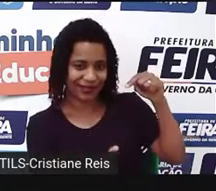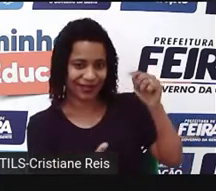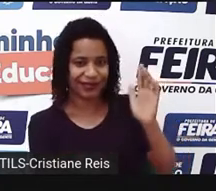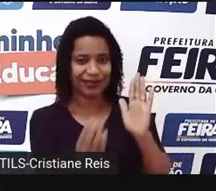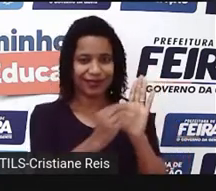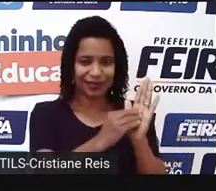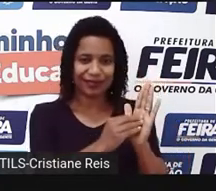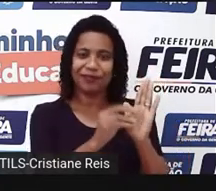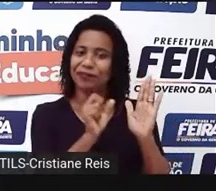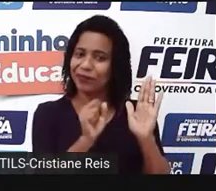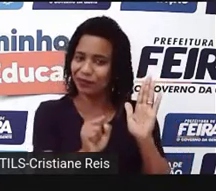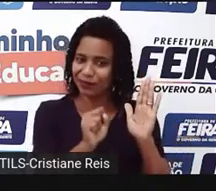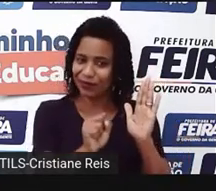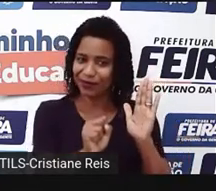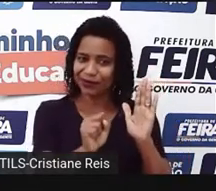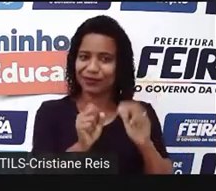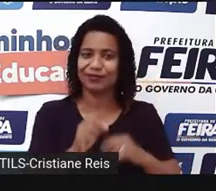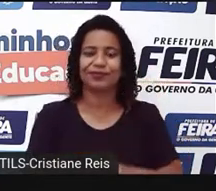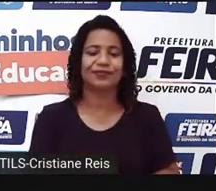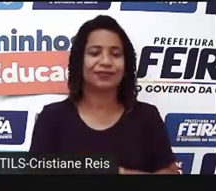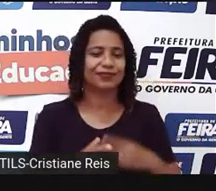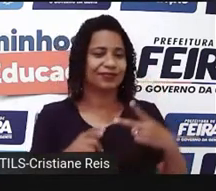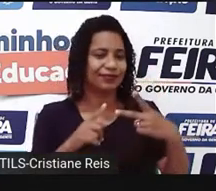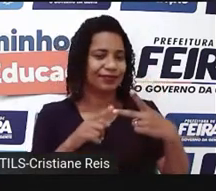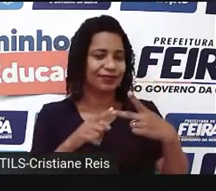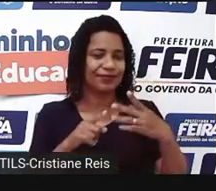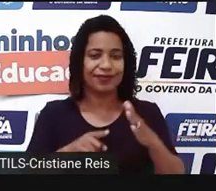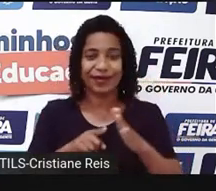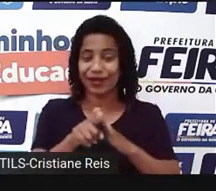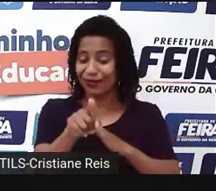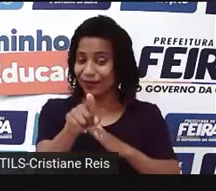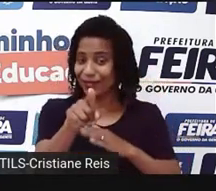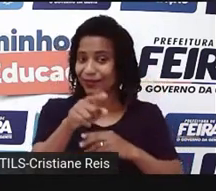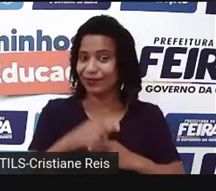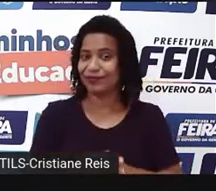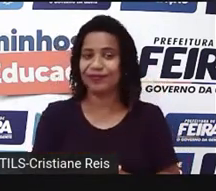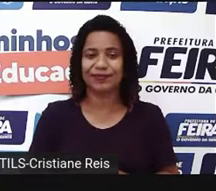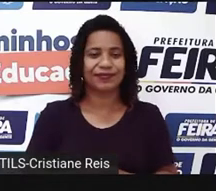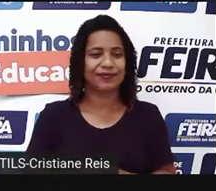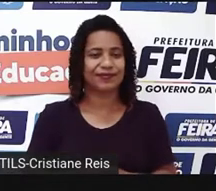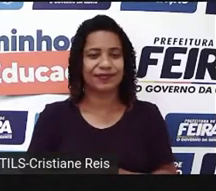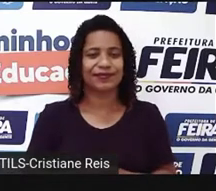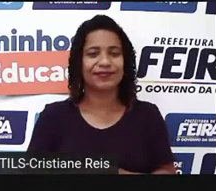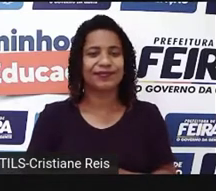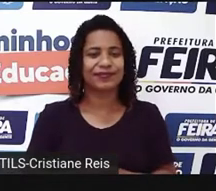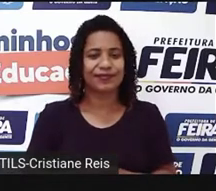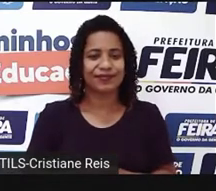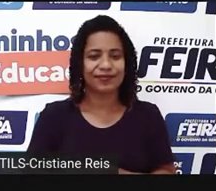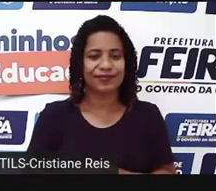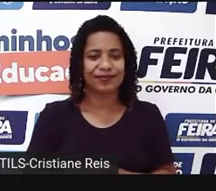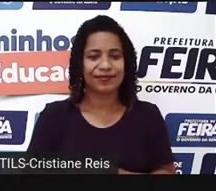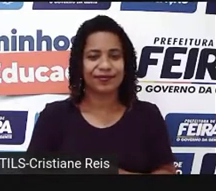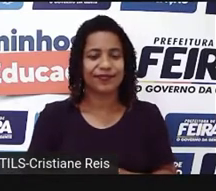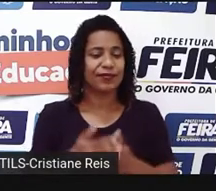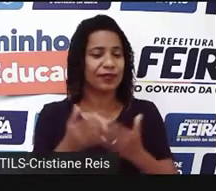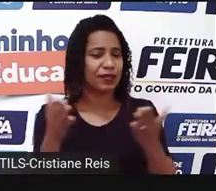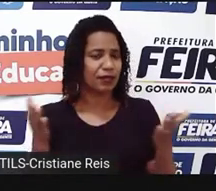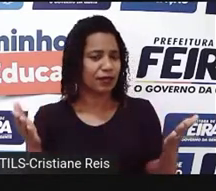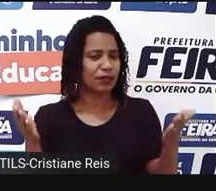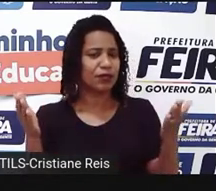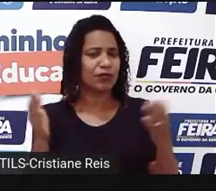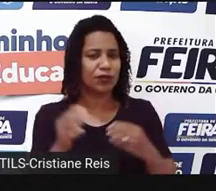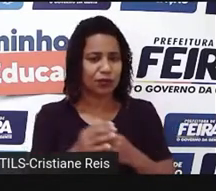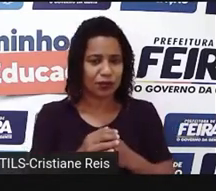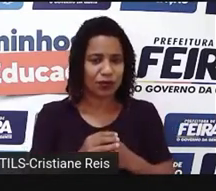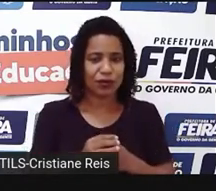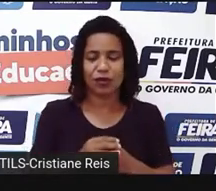question number two. Pergunta número dois. How can you make the plural of nouns? Então, como é que a gente faz